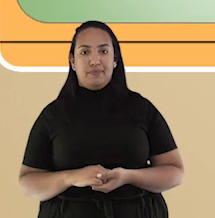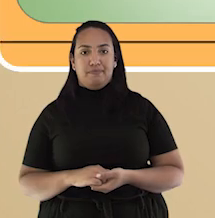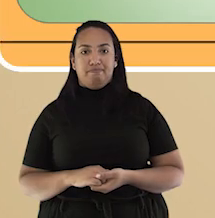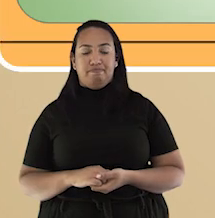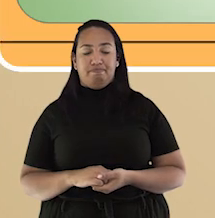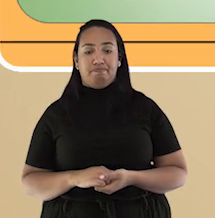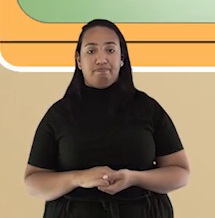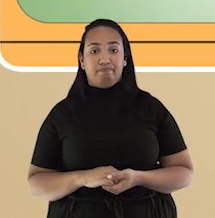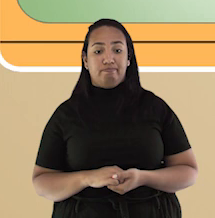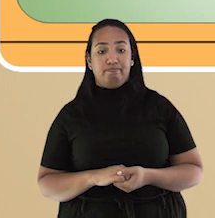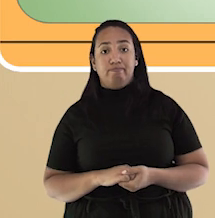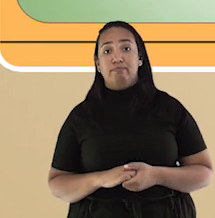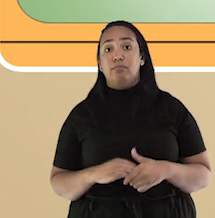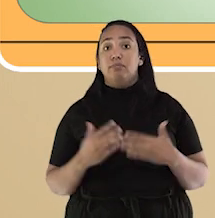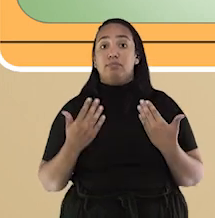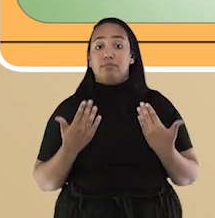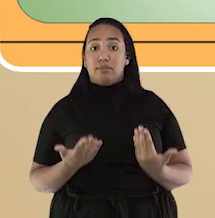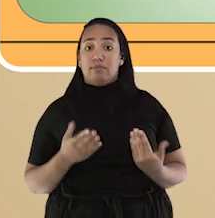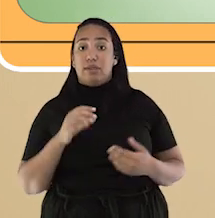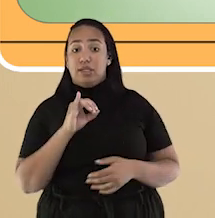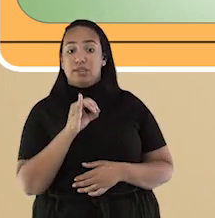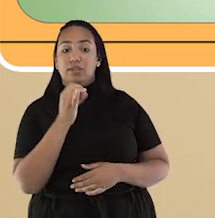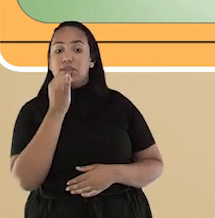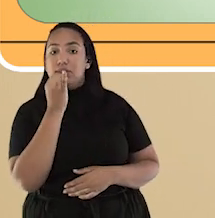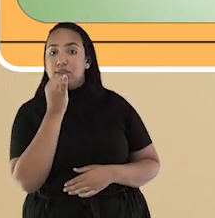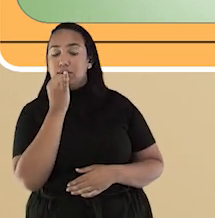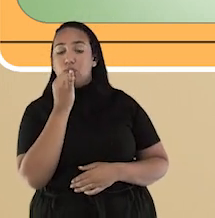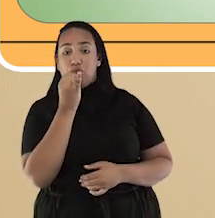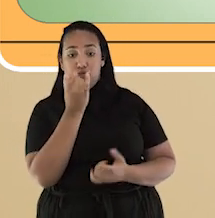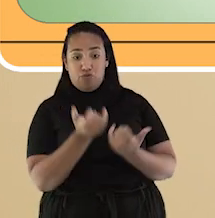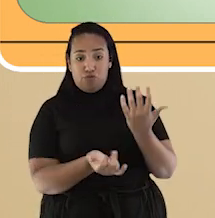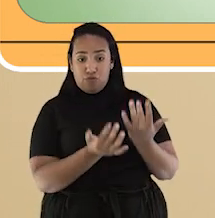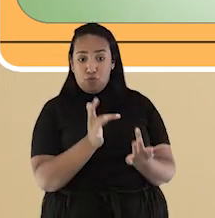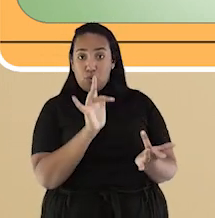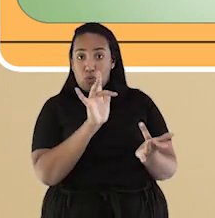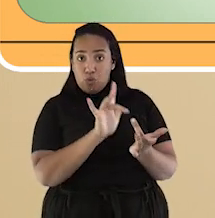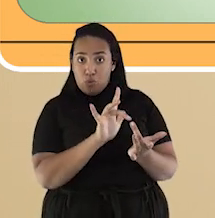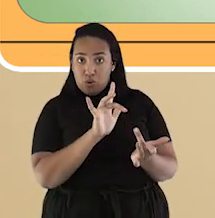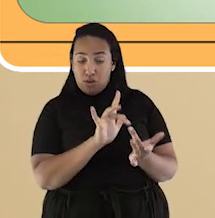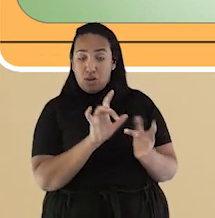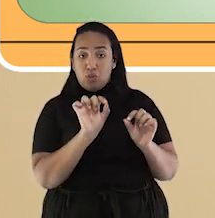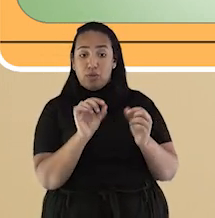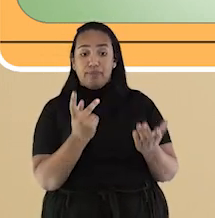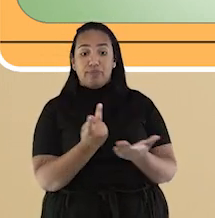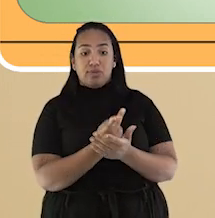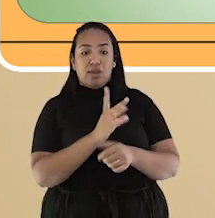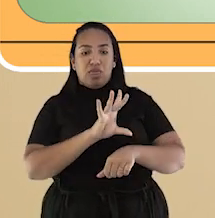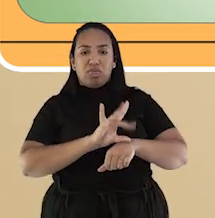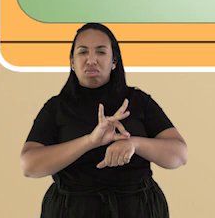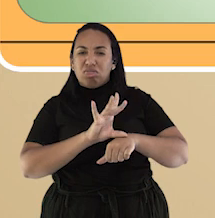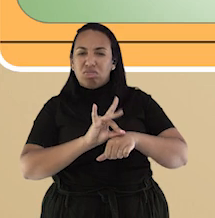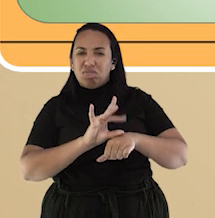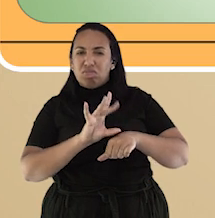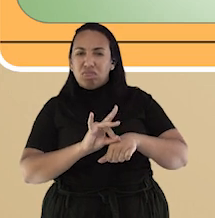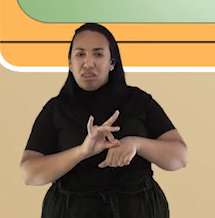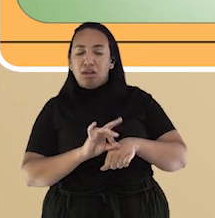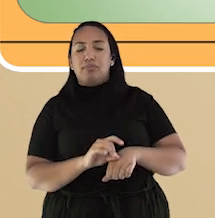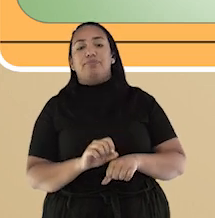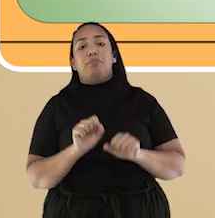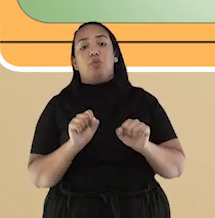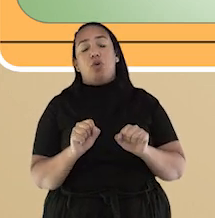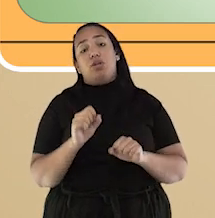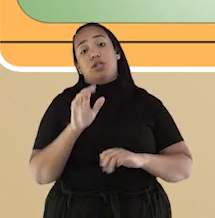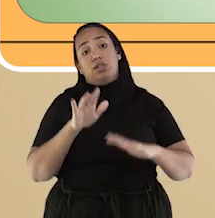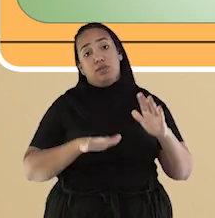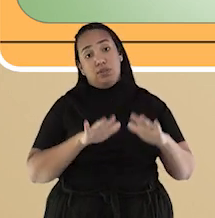Queimadura ocorre quando entramos em contato com algo que esteja muito quente ou muito frio e